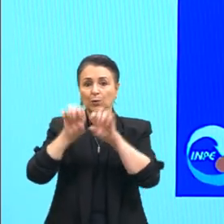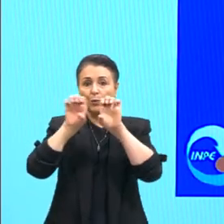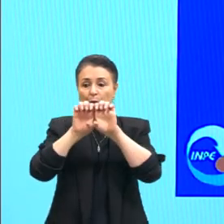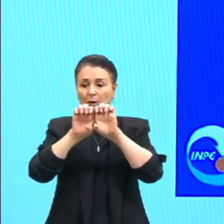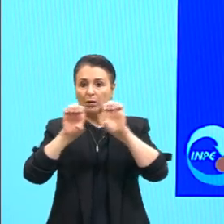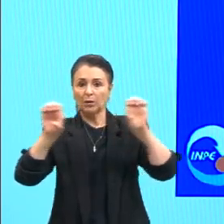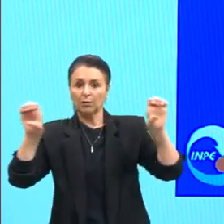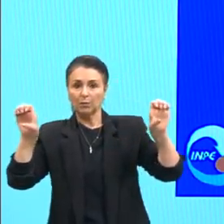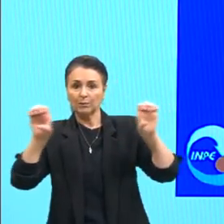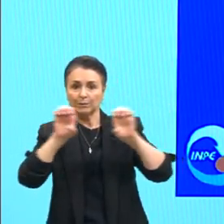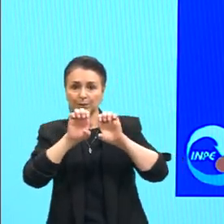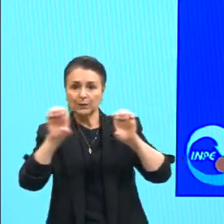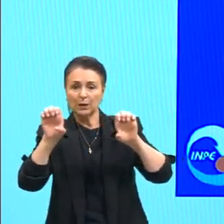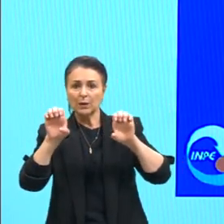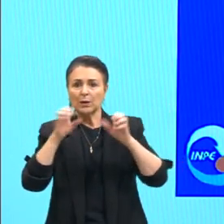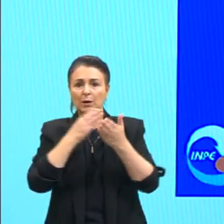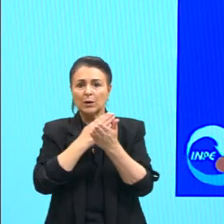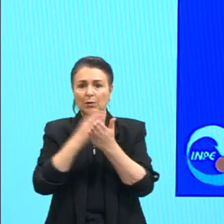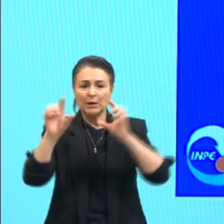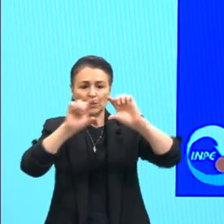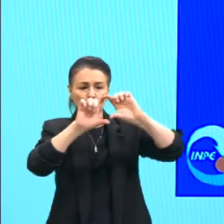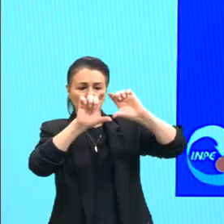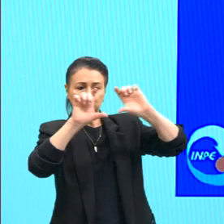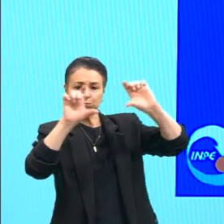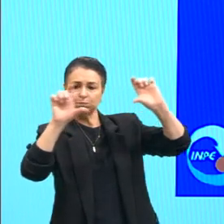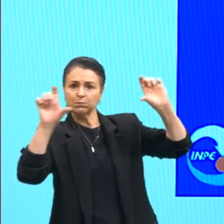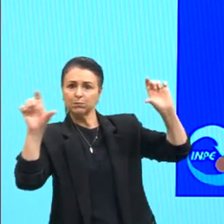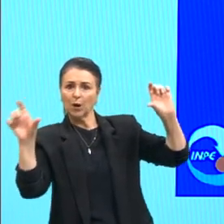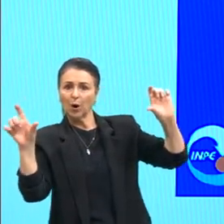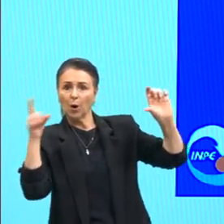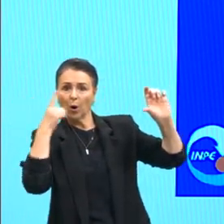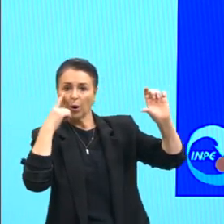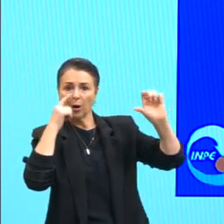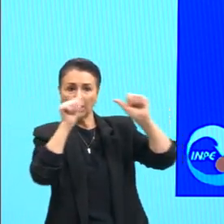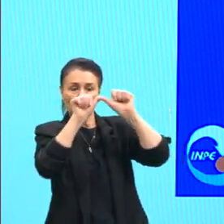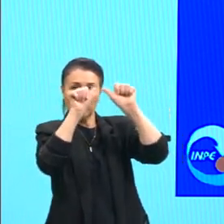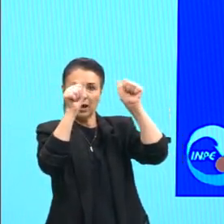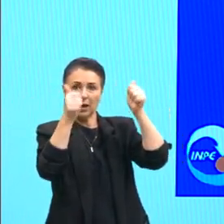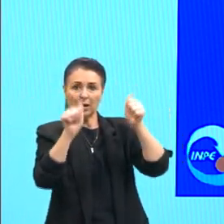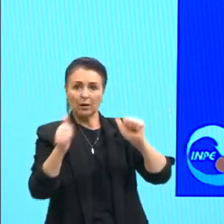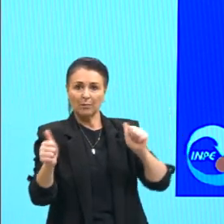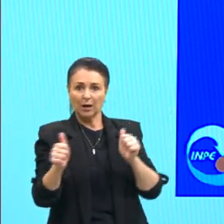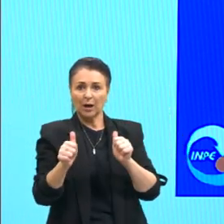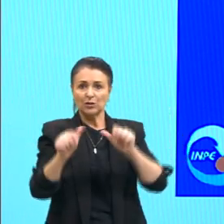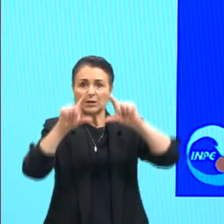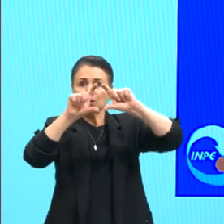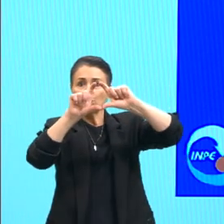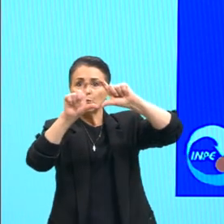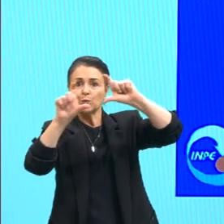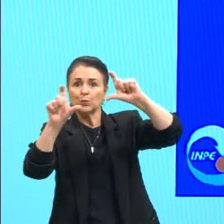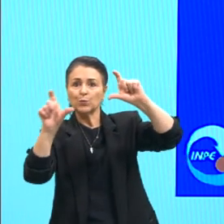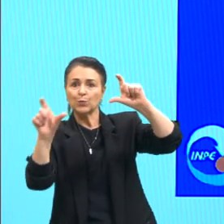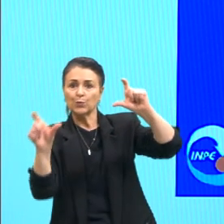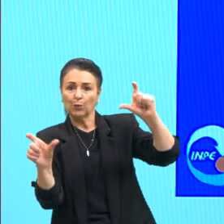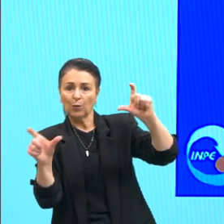e aí vai formar um rio, um rio voador, olha, mostra bem direitinho aqui assim, certo? Essa região aqui vai ter muita formação de nuvem,